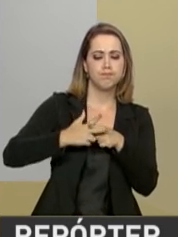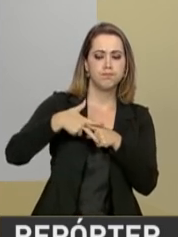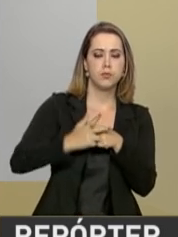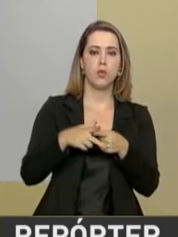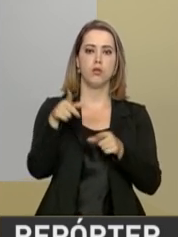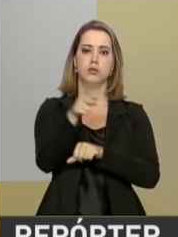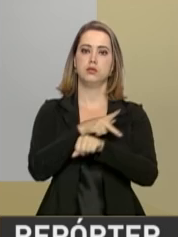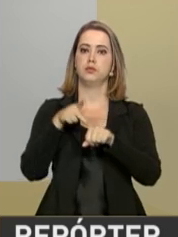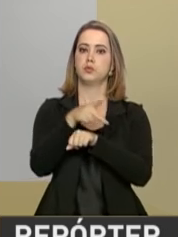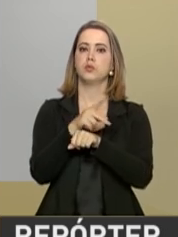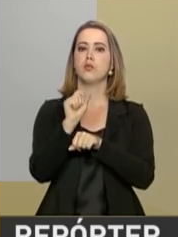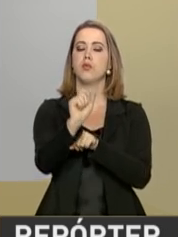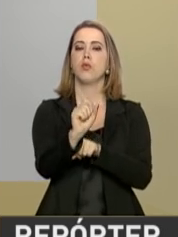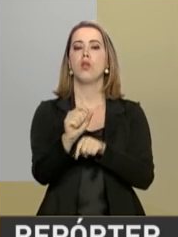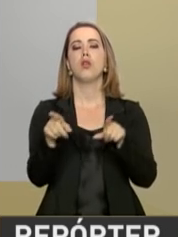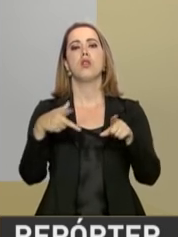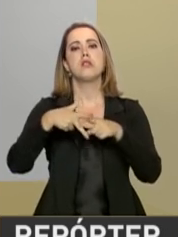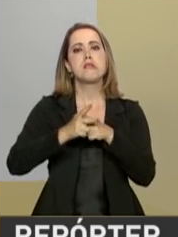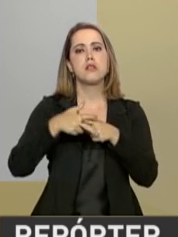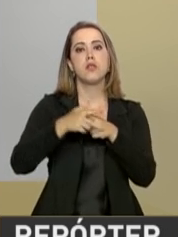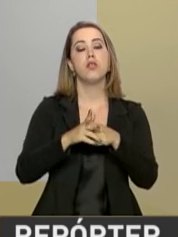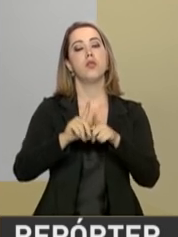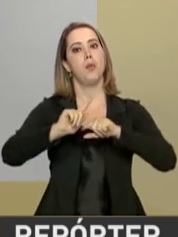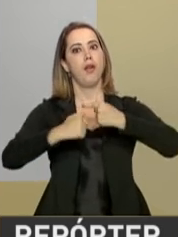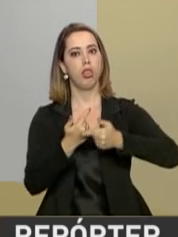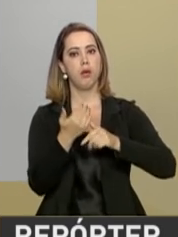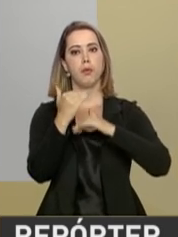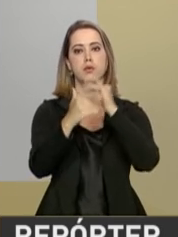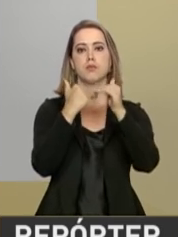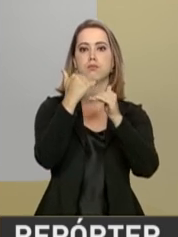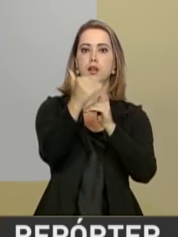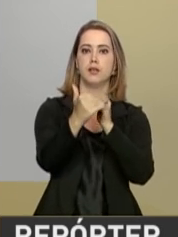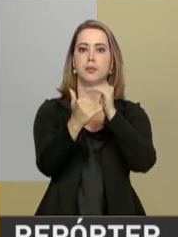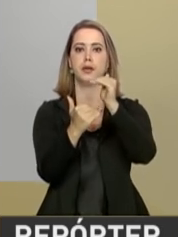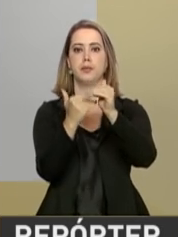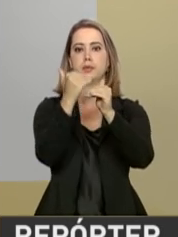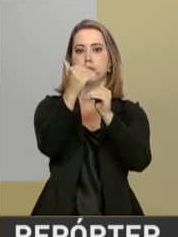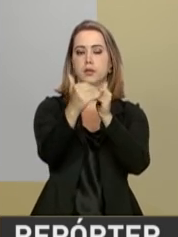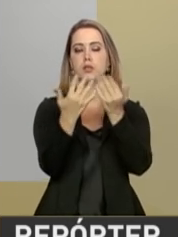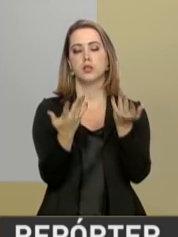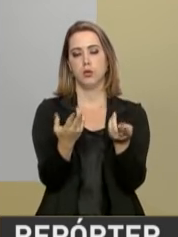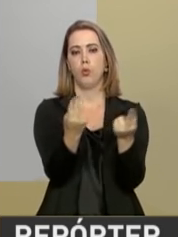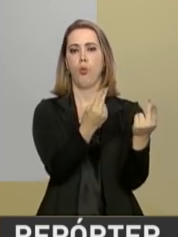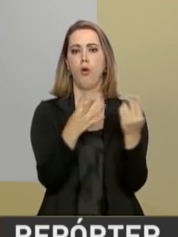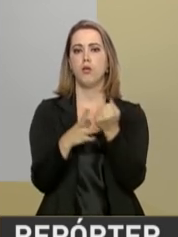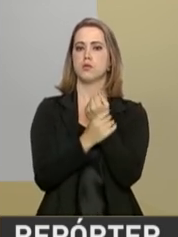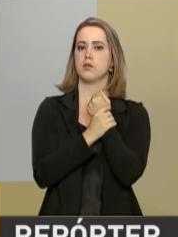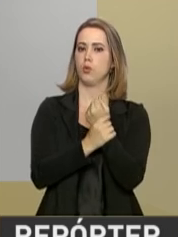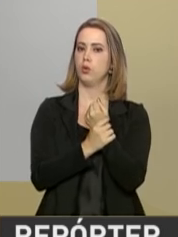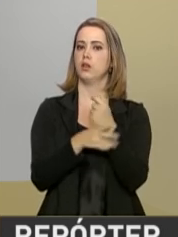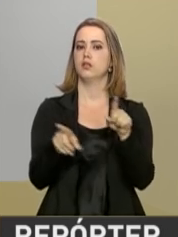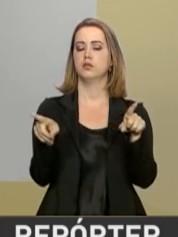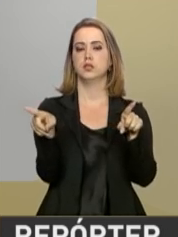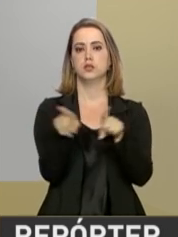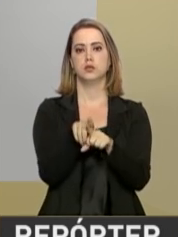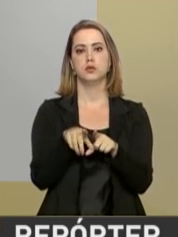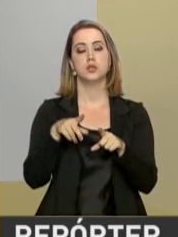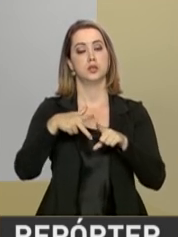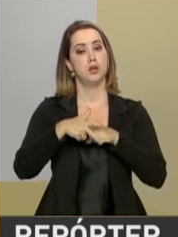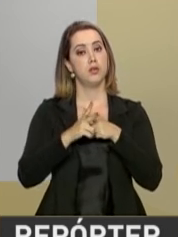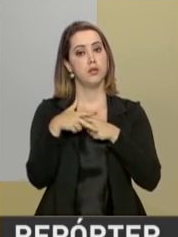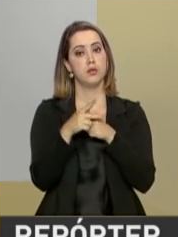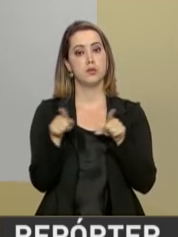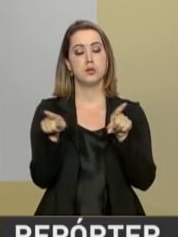país. E este reformar é reformar para crescer. Como nós vamos reformar a questão da segurança, como nós vamos reformar a